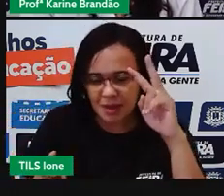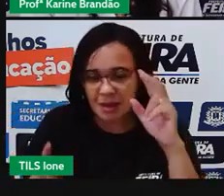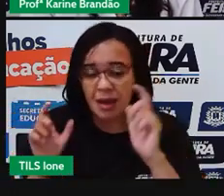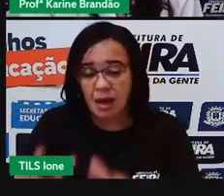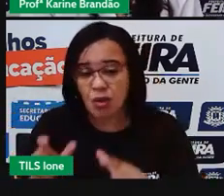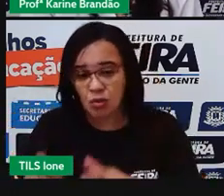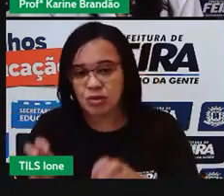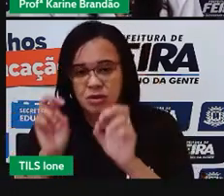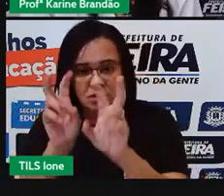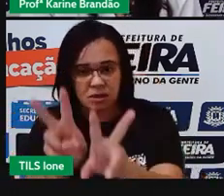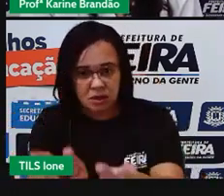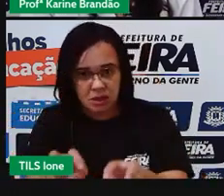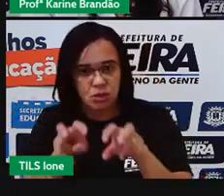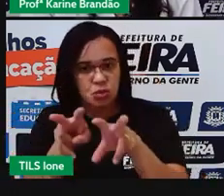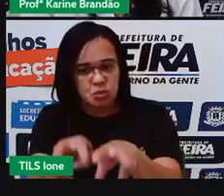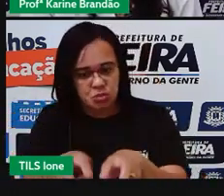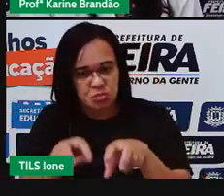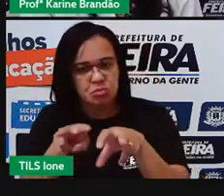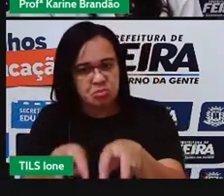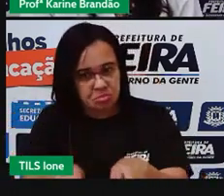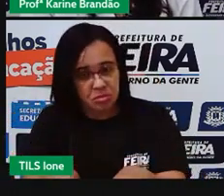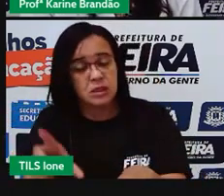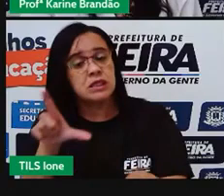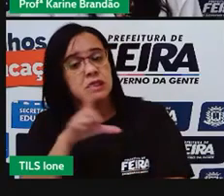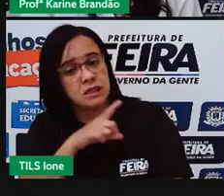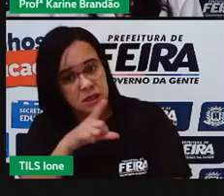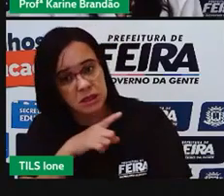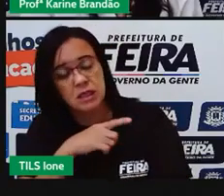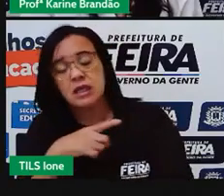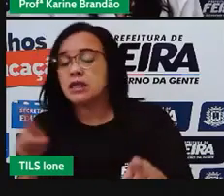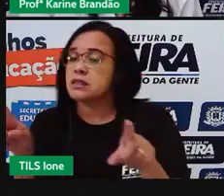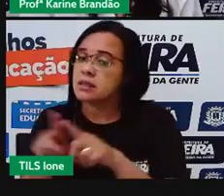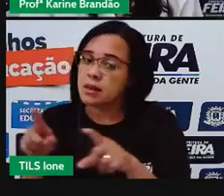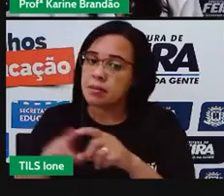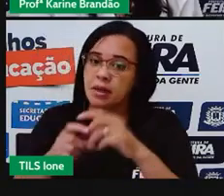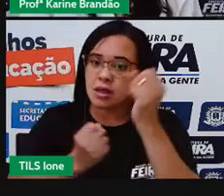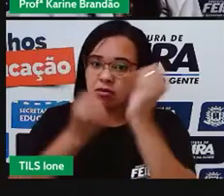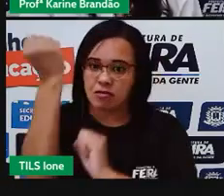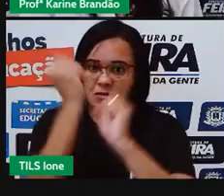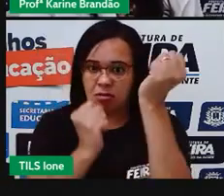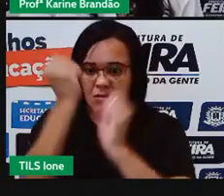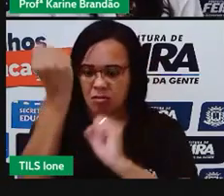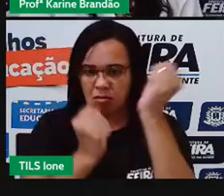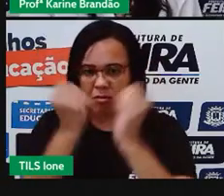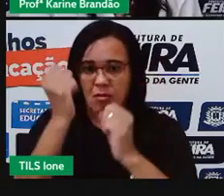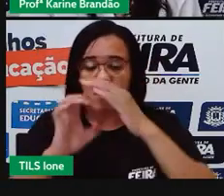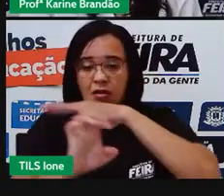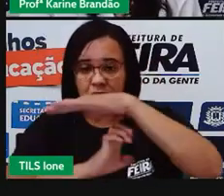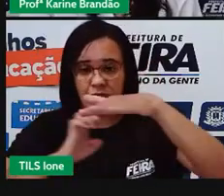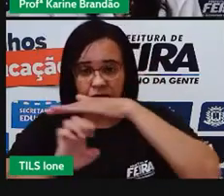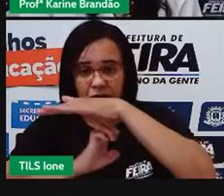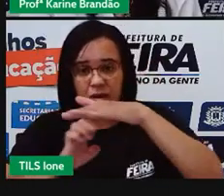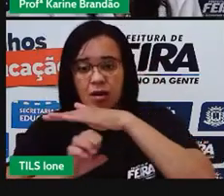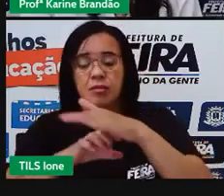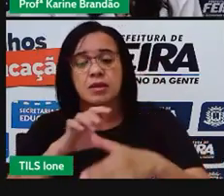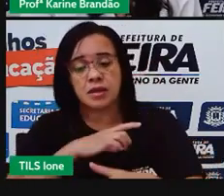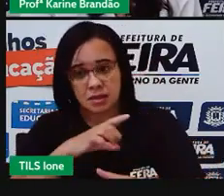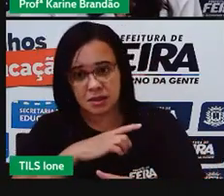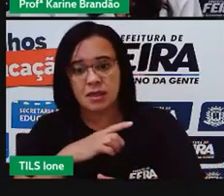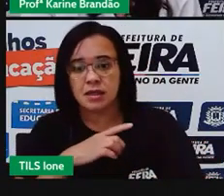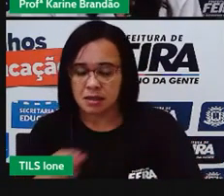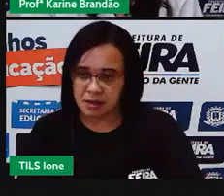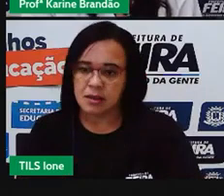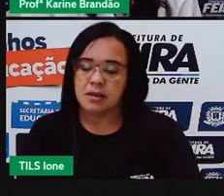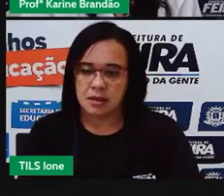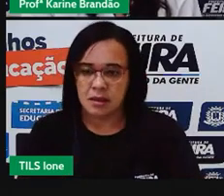pensar? Consumir água filtrada ou da torneira consuma produtos integrais e menos processados menos